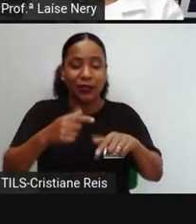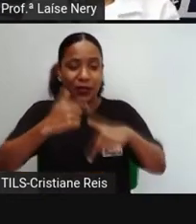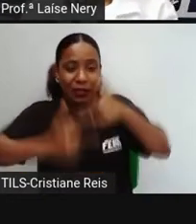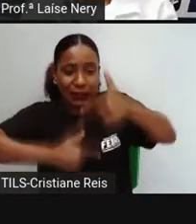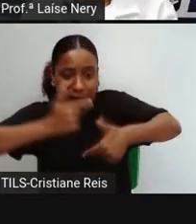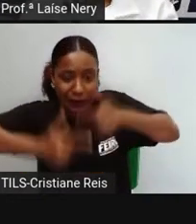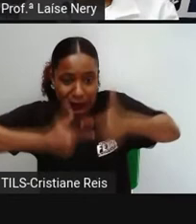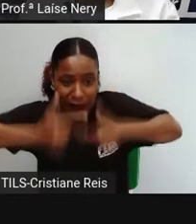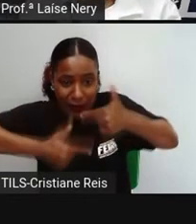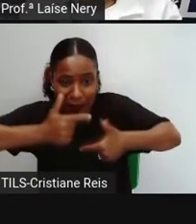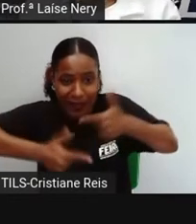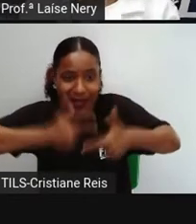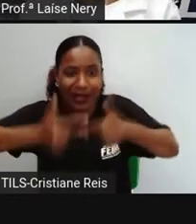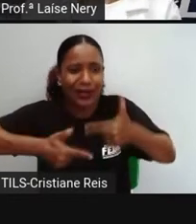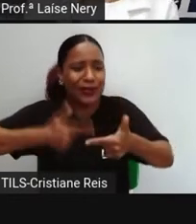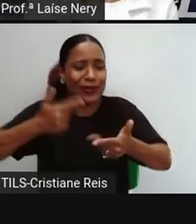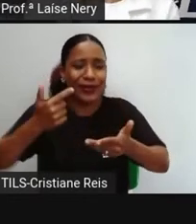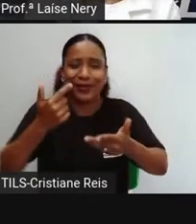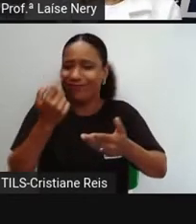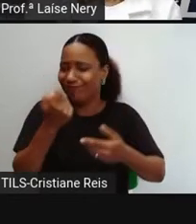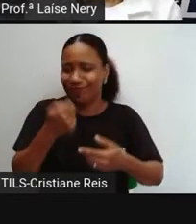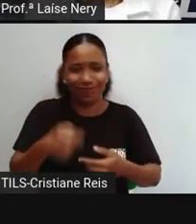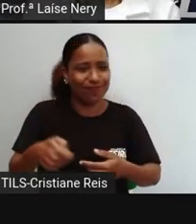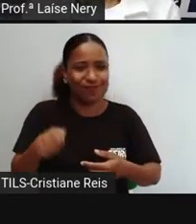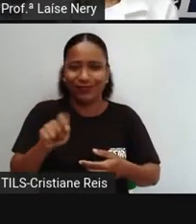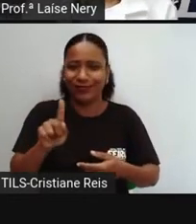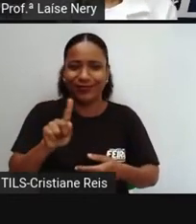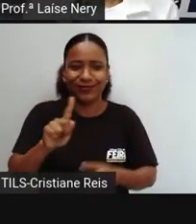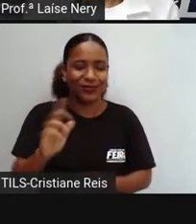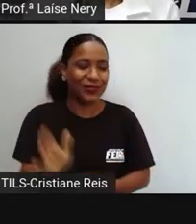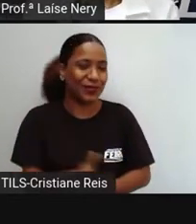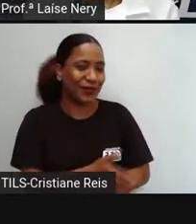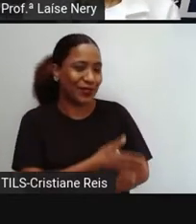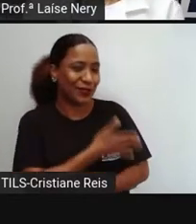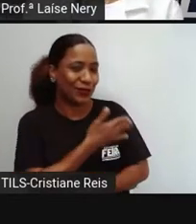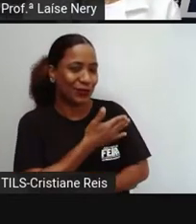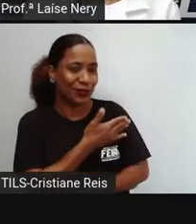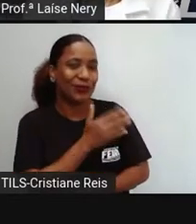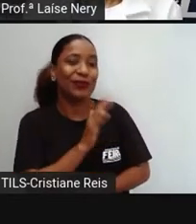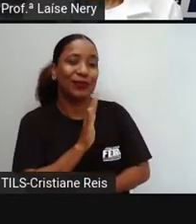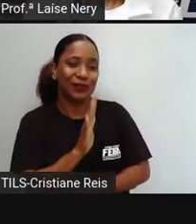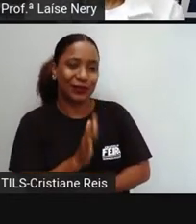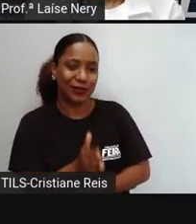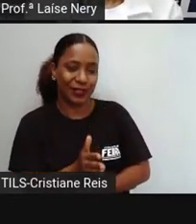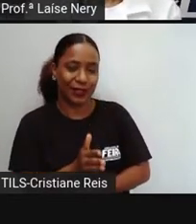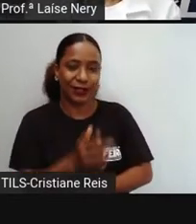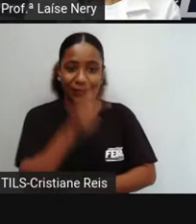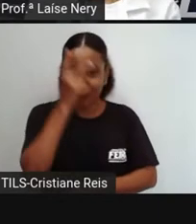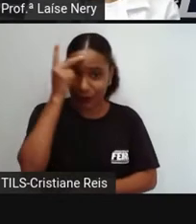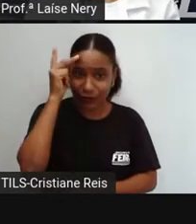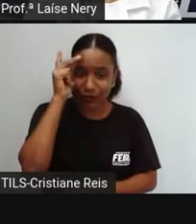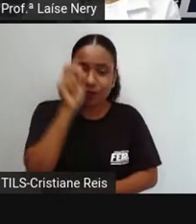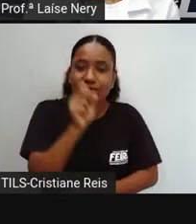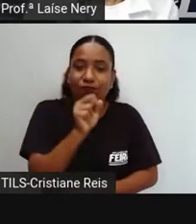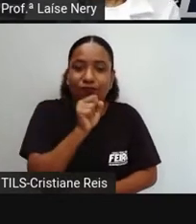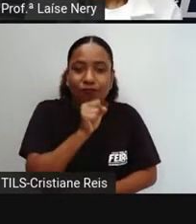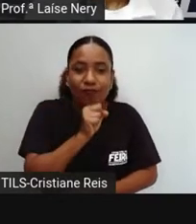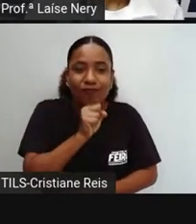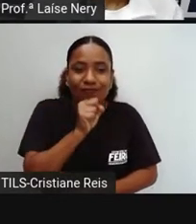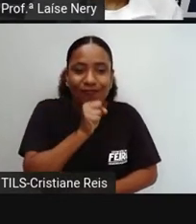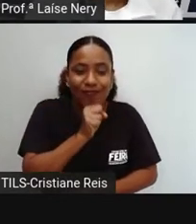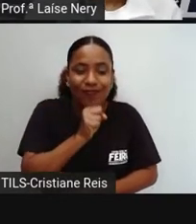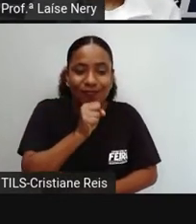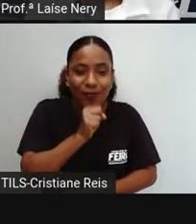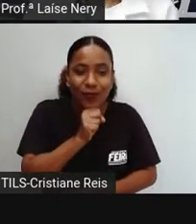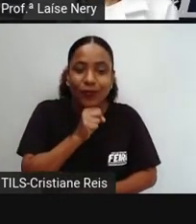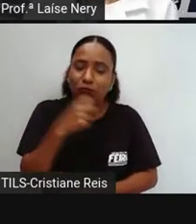cumpriu esse papel. E justamente por isso os idosos merecem todo o nosso